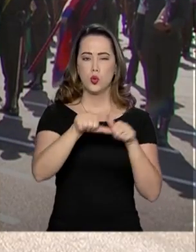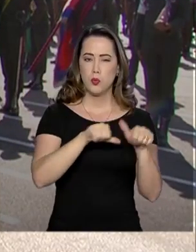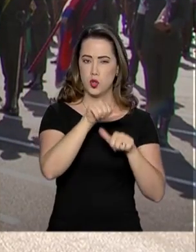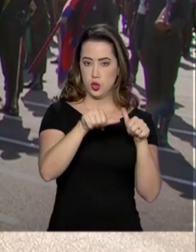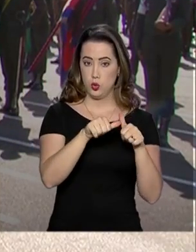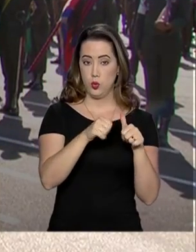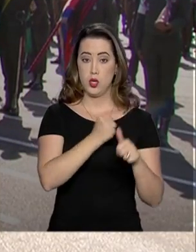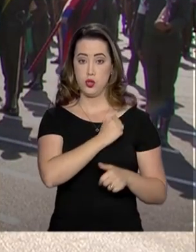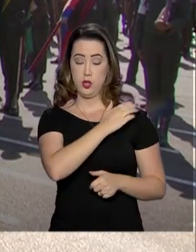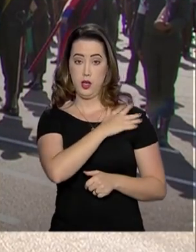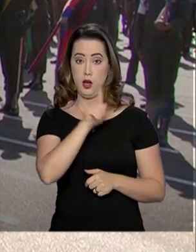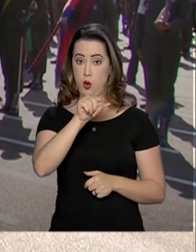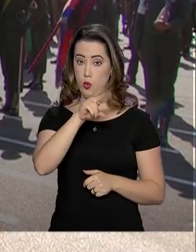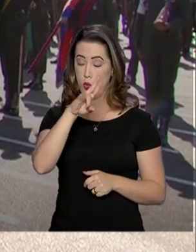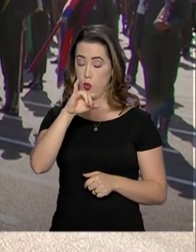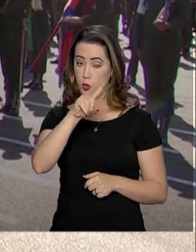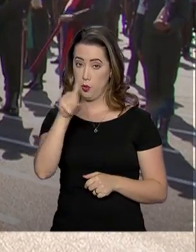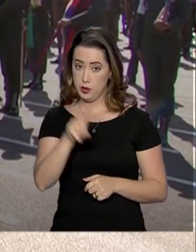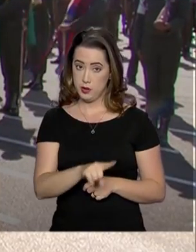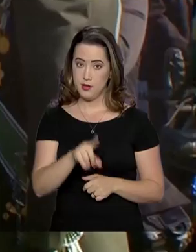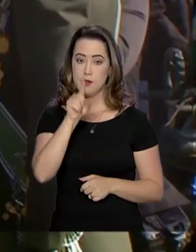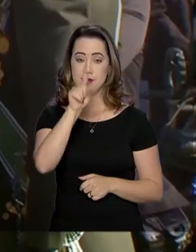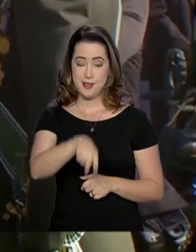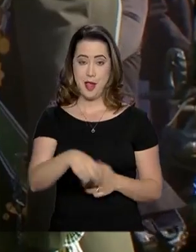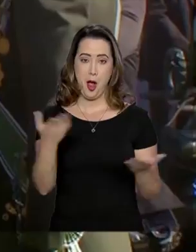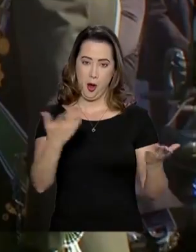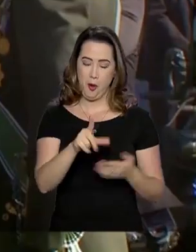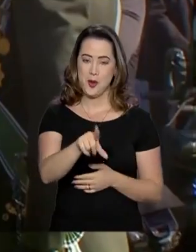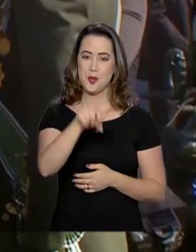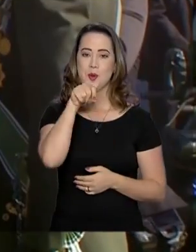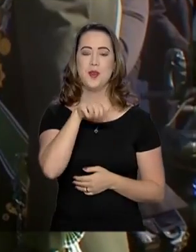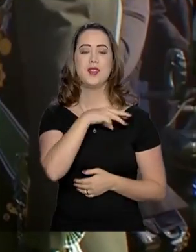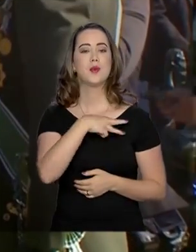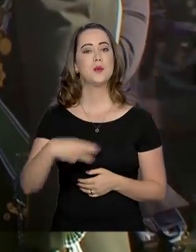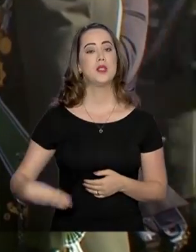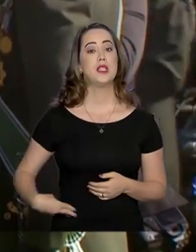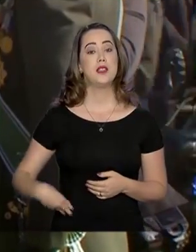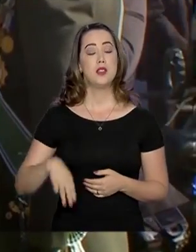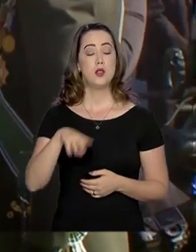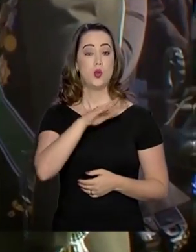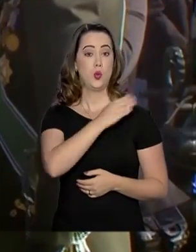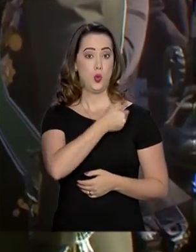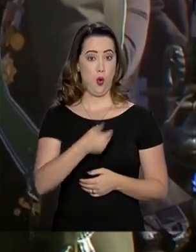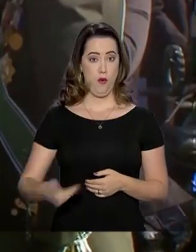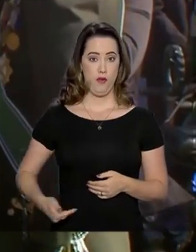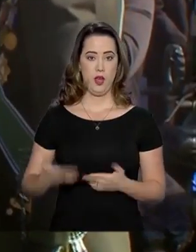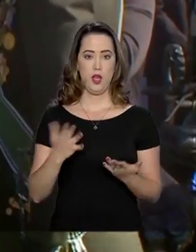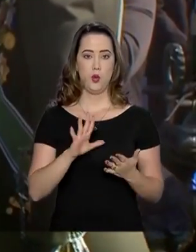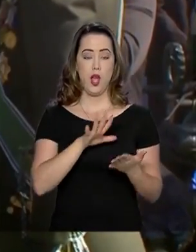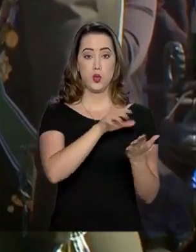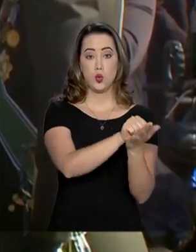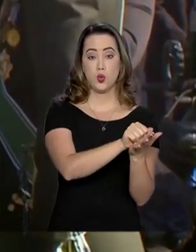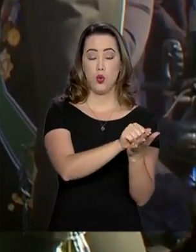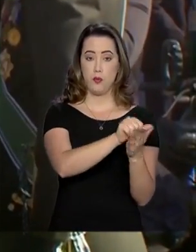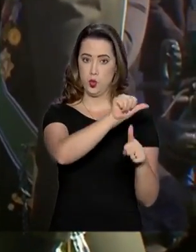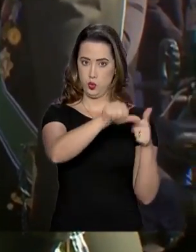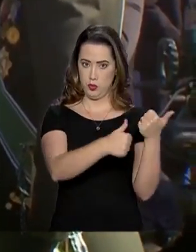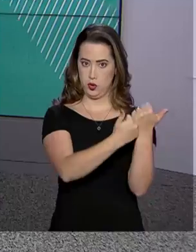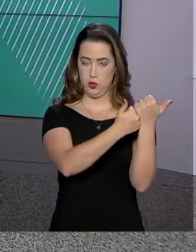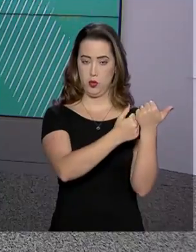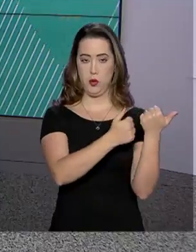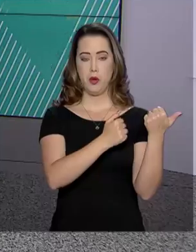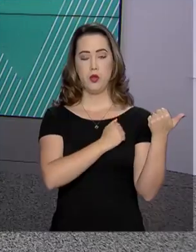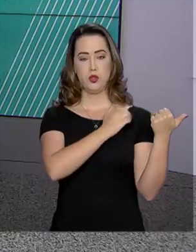Eduardo Ramos Batista Pereira, que será ministro da Secretaria de Governo, assumiu o general Marcos Antônio Amaro dos Santos.